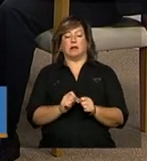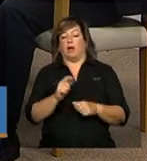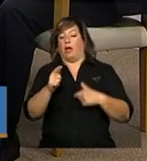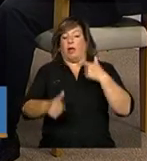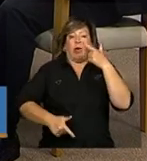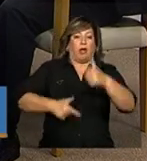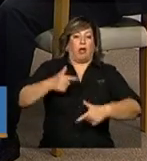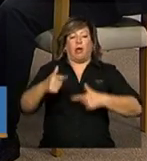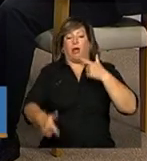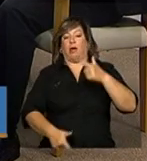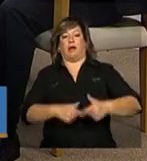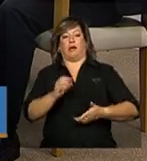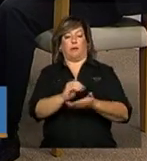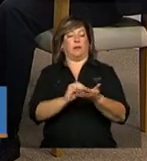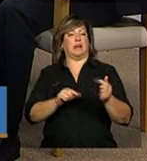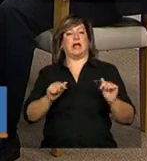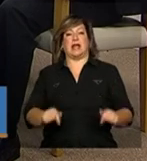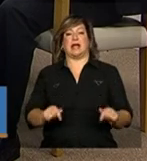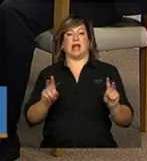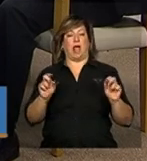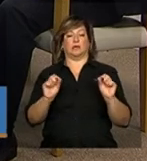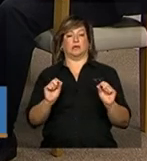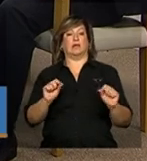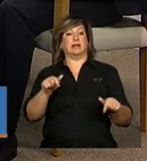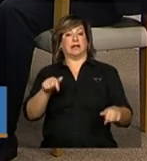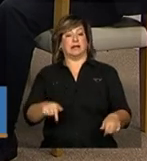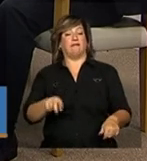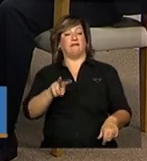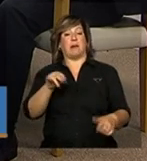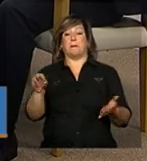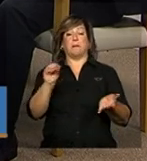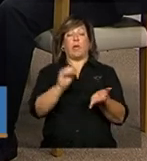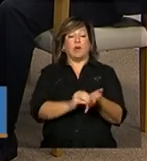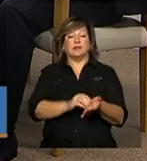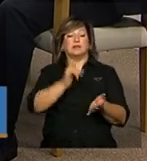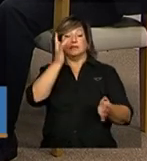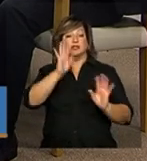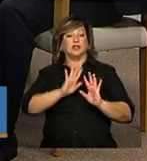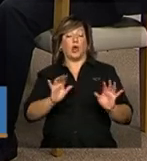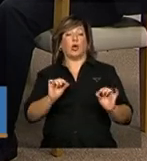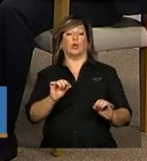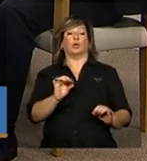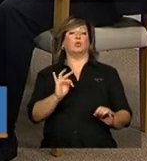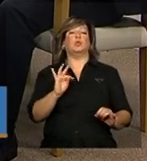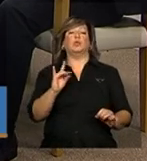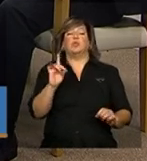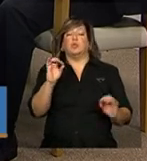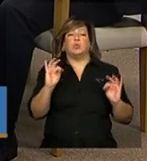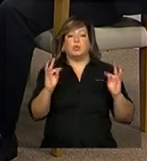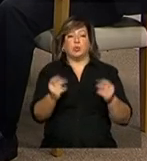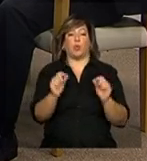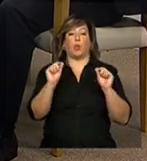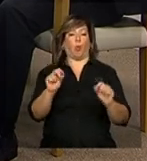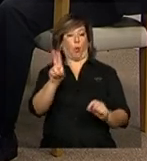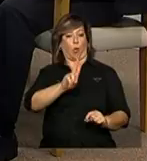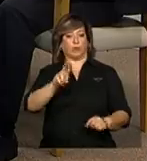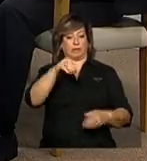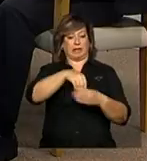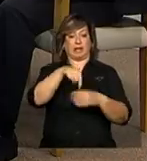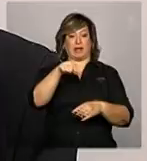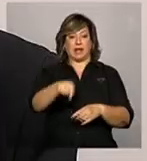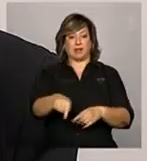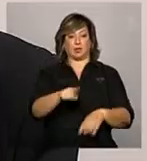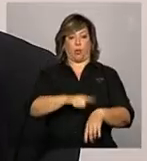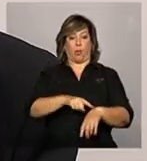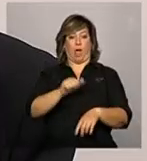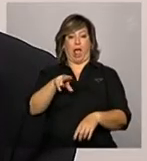preencher esse tipo de assunto. Ou seja, ele vai botar simplesmente tudo o que ele utilizou dentro do exercício sendo reprogramado